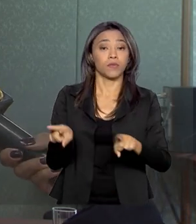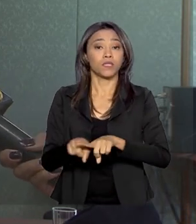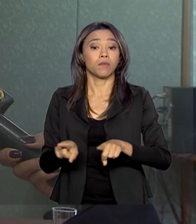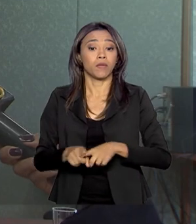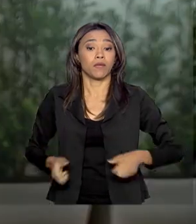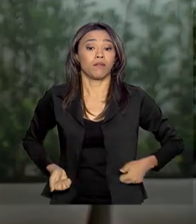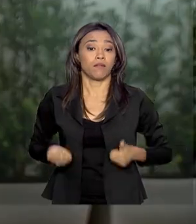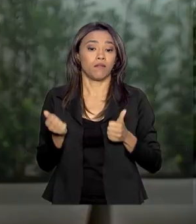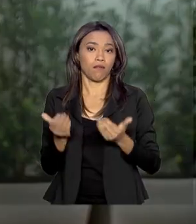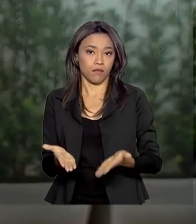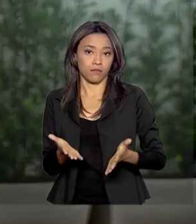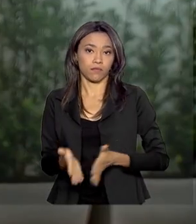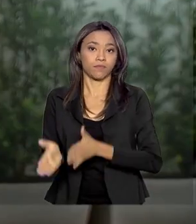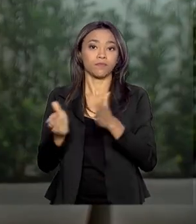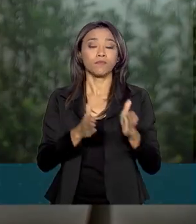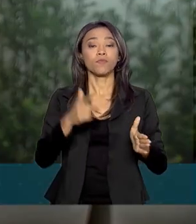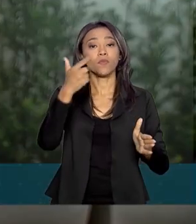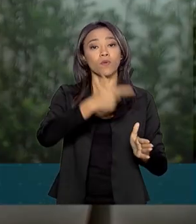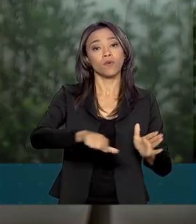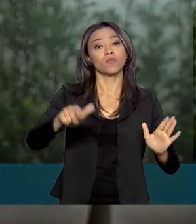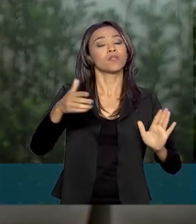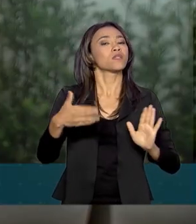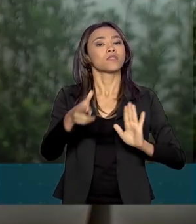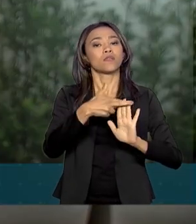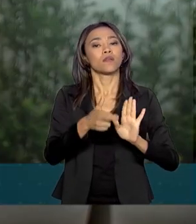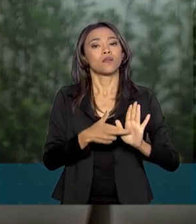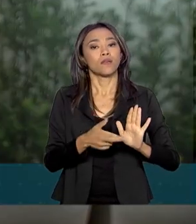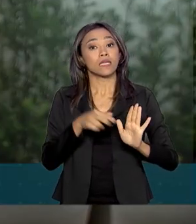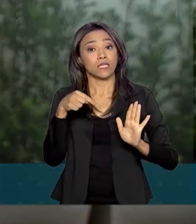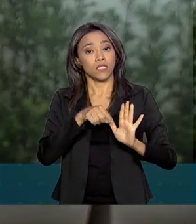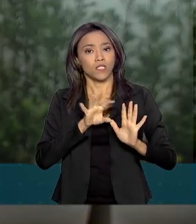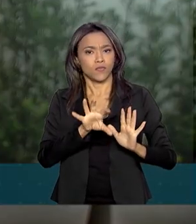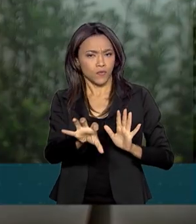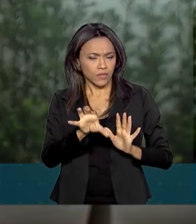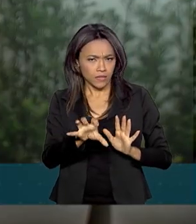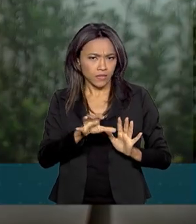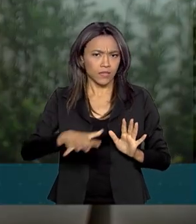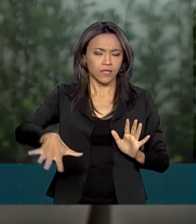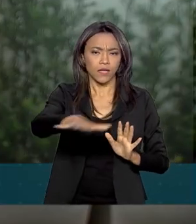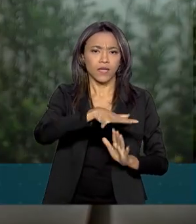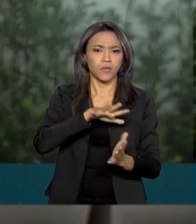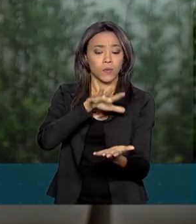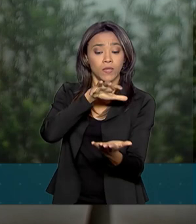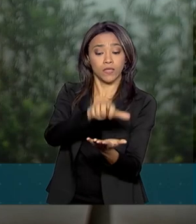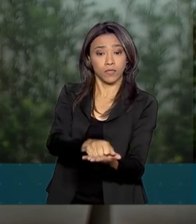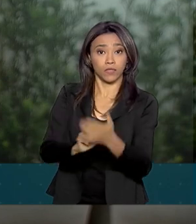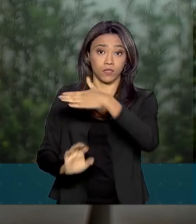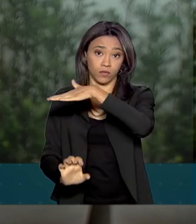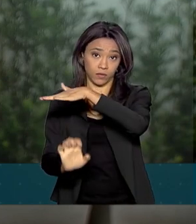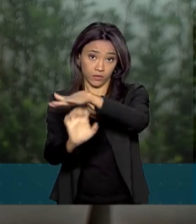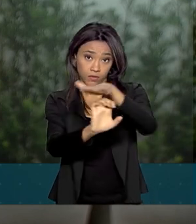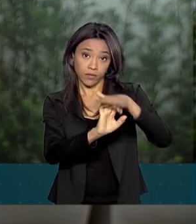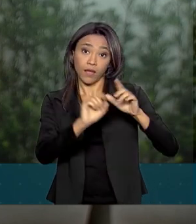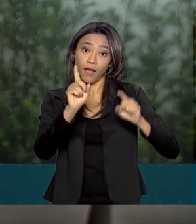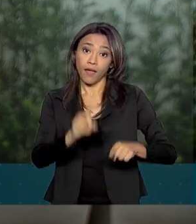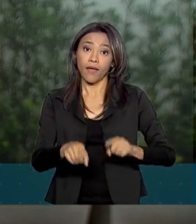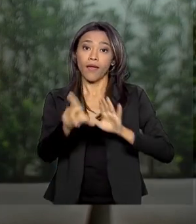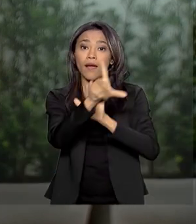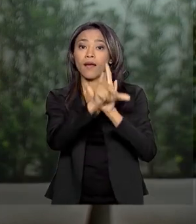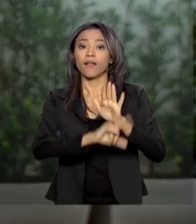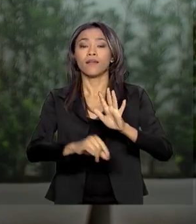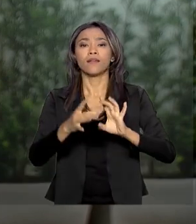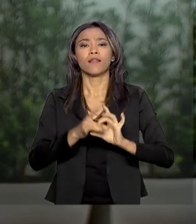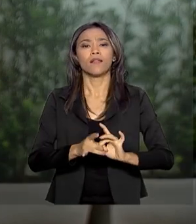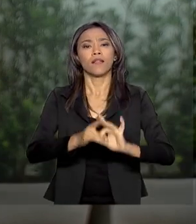custo. Outra medida que impacta nos procedimentos de registro empresarial nas juntas comerciais é a Lei da Liberdade Econômica,